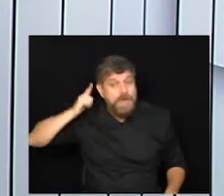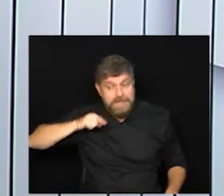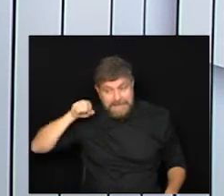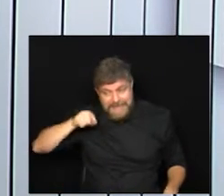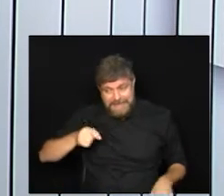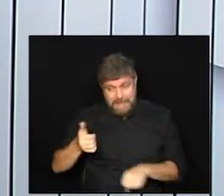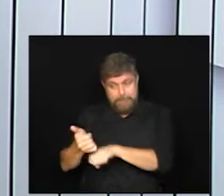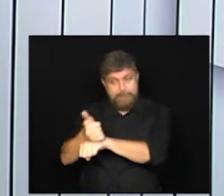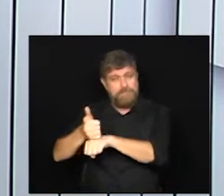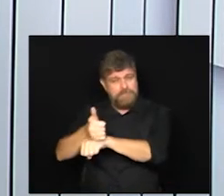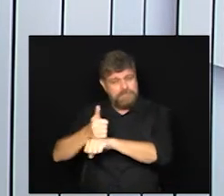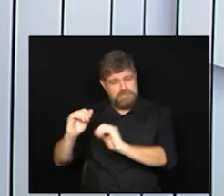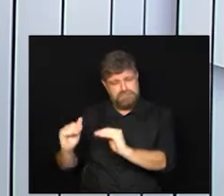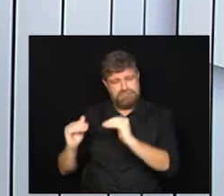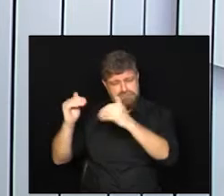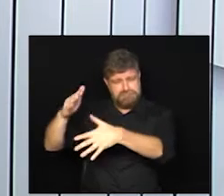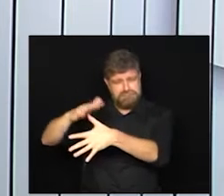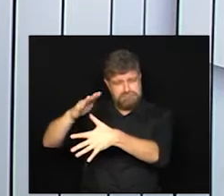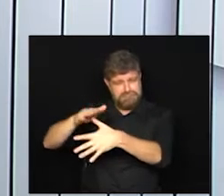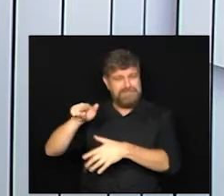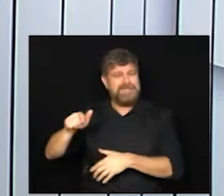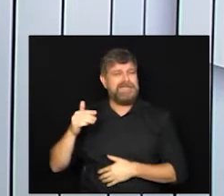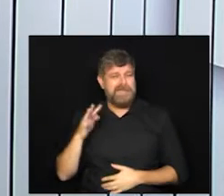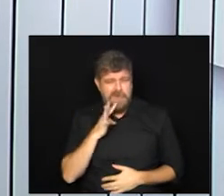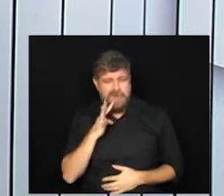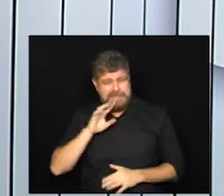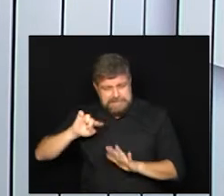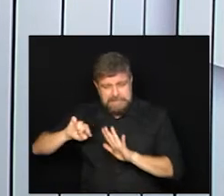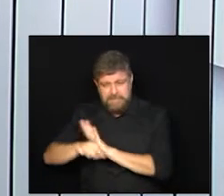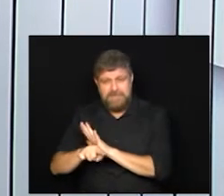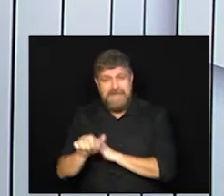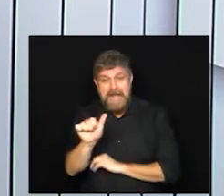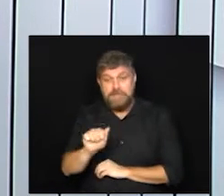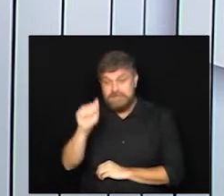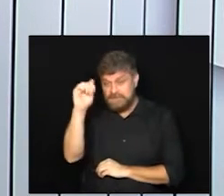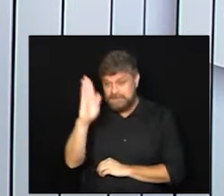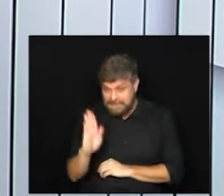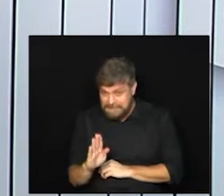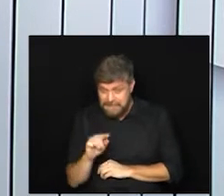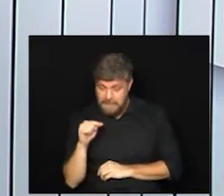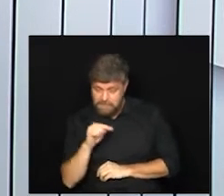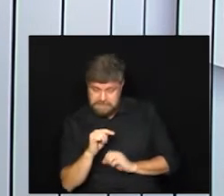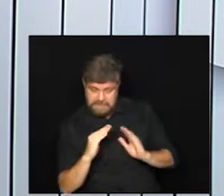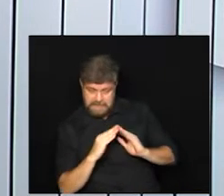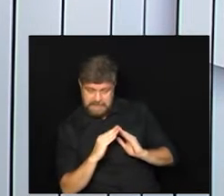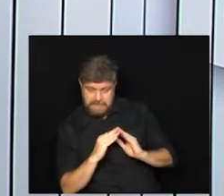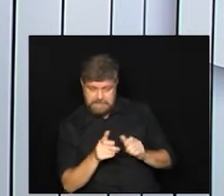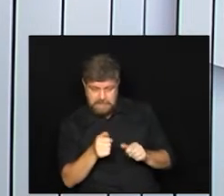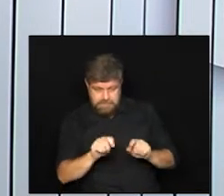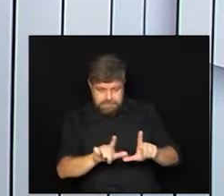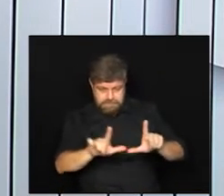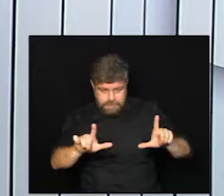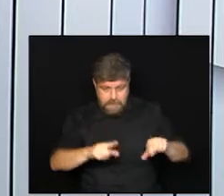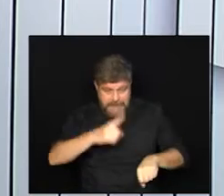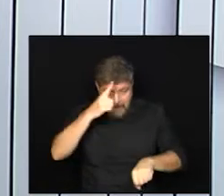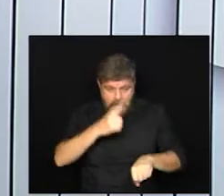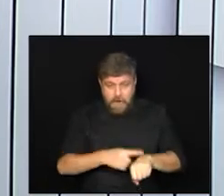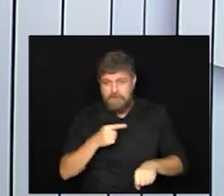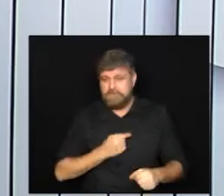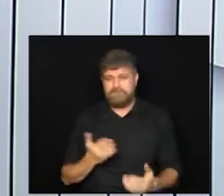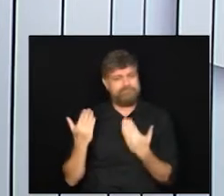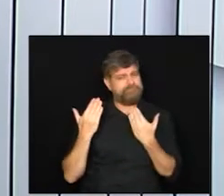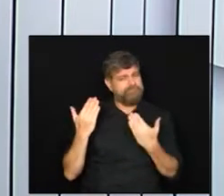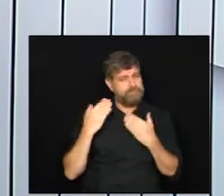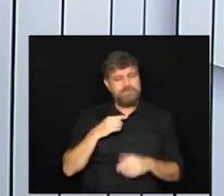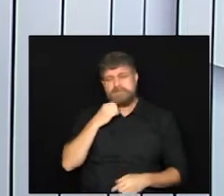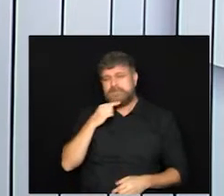especialista no assunto infectologista da sociedade brasileira então você aí de casa agora é momento de você tirar